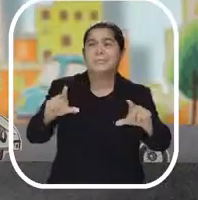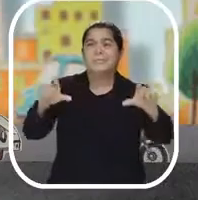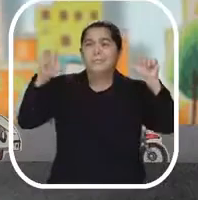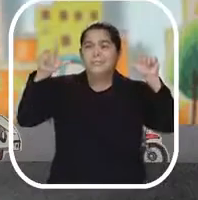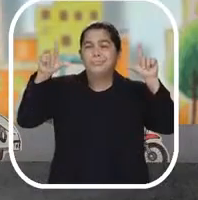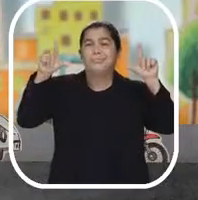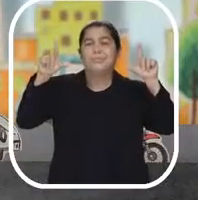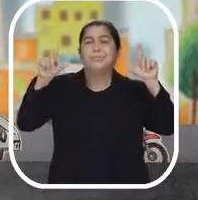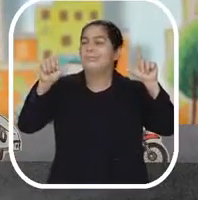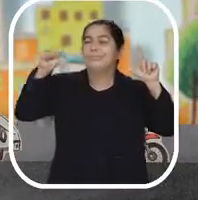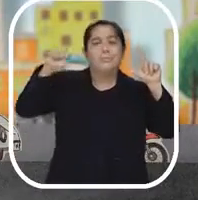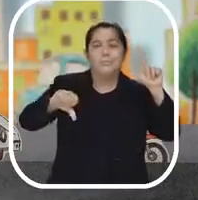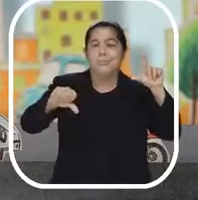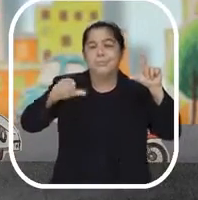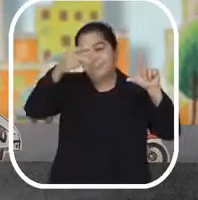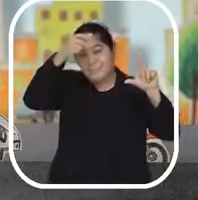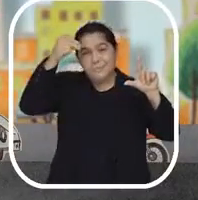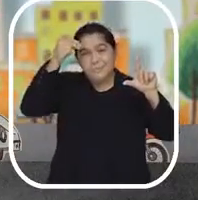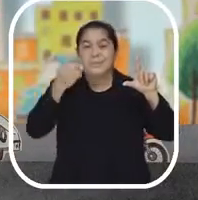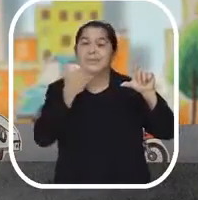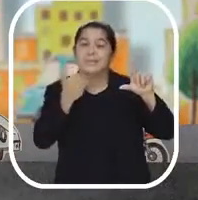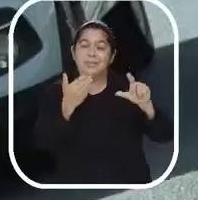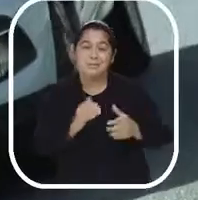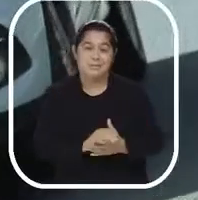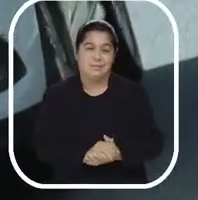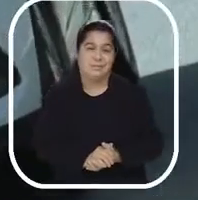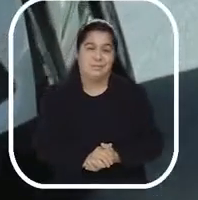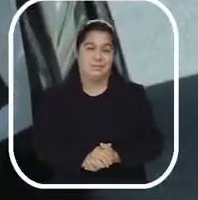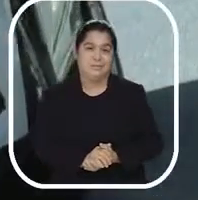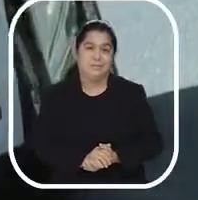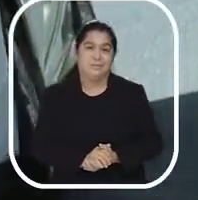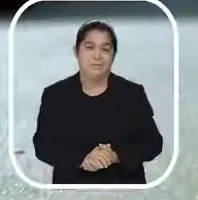virou retrato da ineficiência da prefeitura.